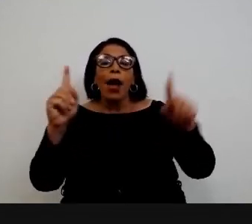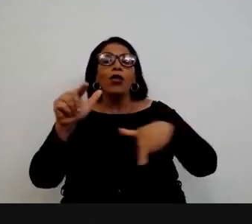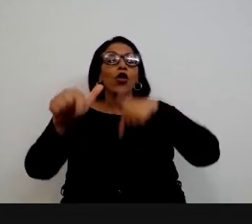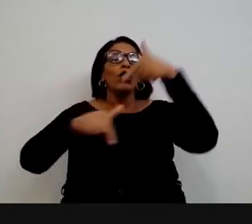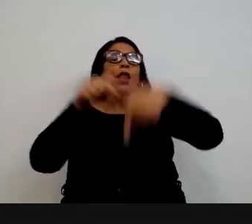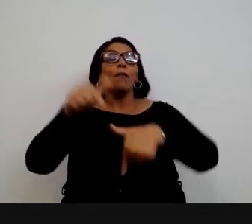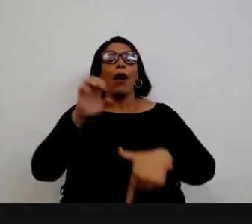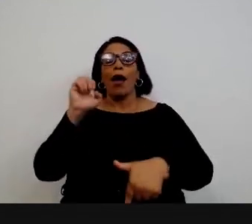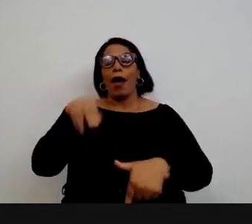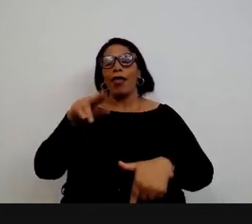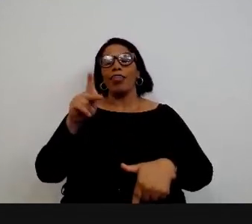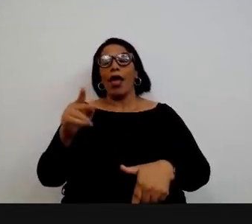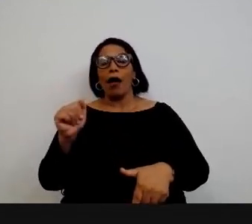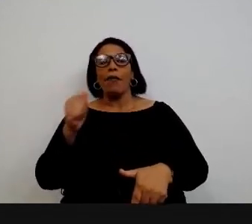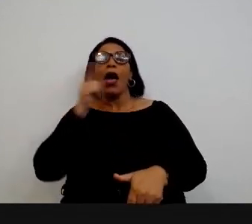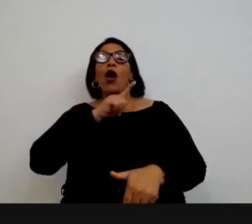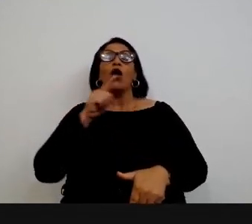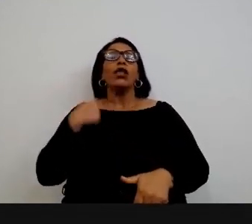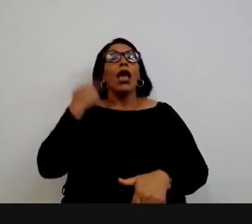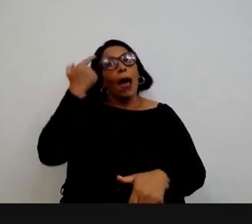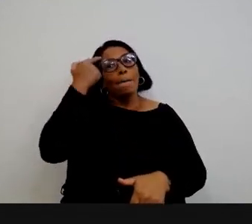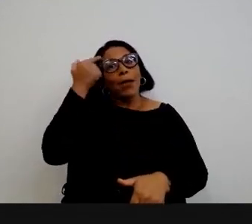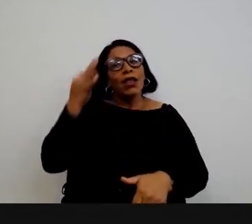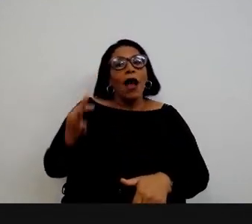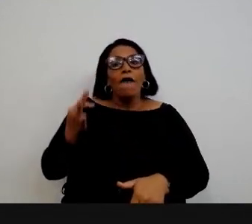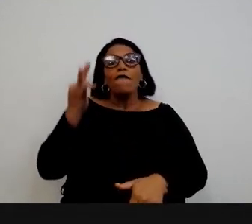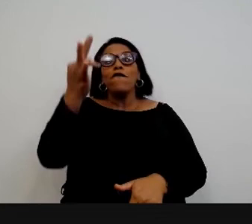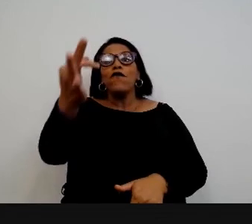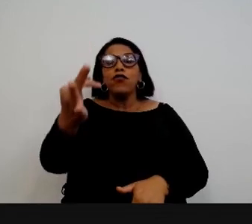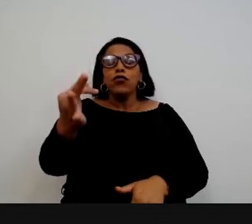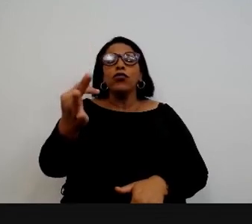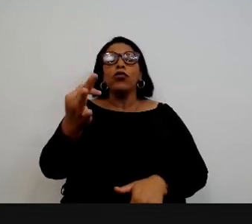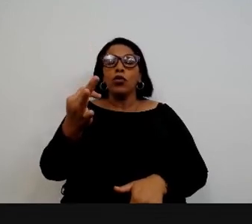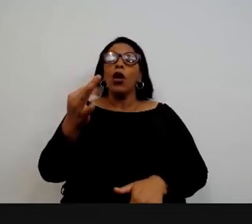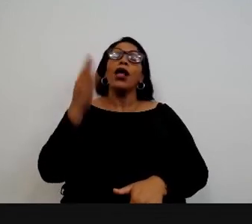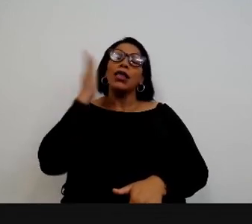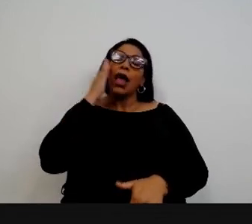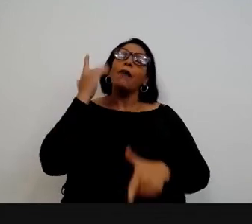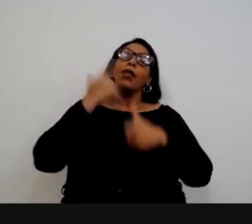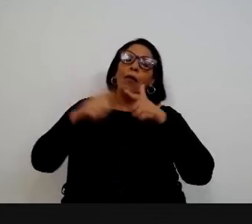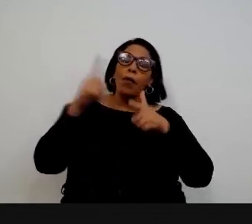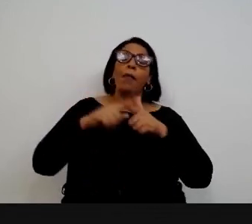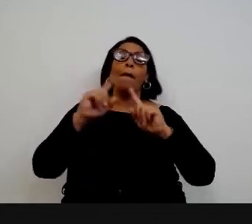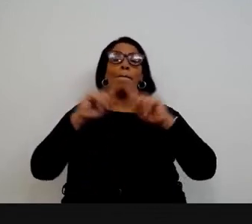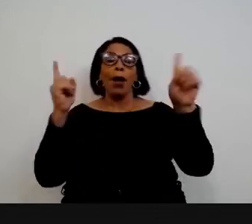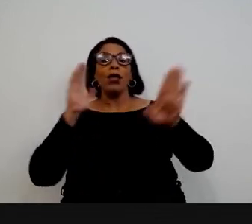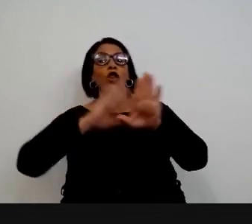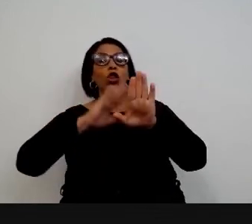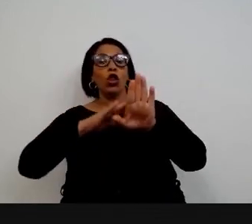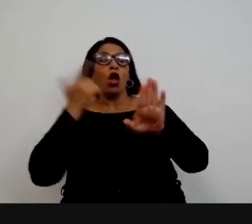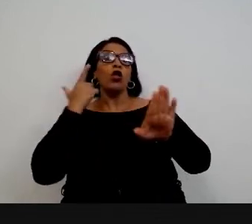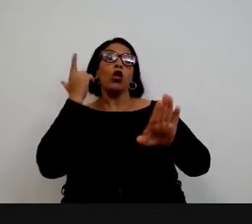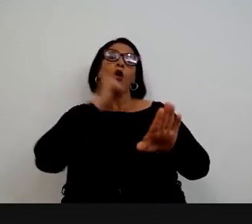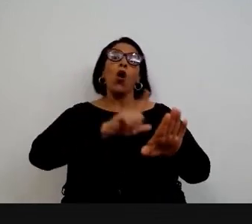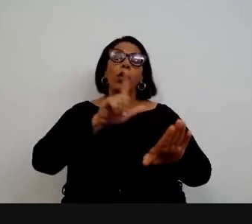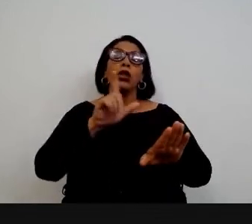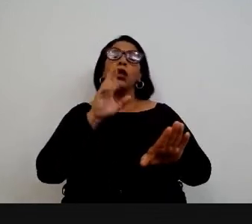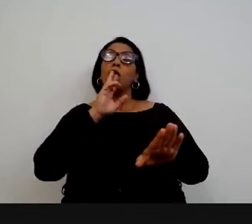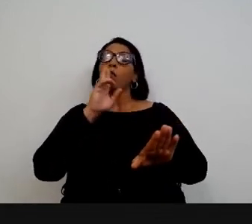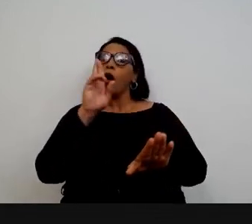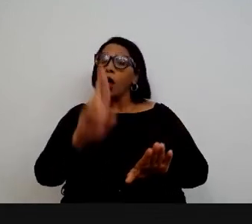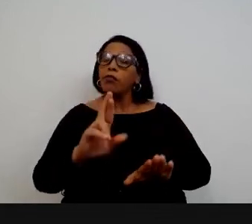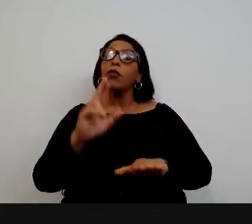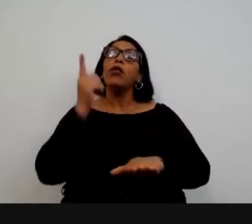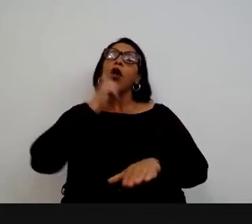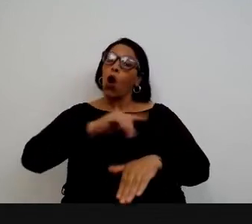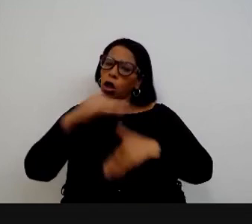nossas ações que são ações transformadoras do futuro por mais que tenham muitos conflitos são ações que a gente consegue juntar consenso e a gente